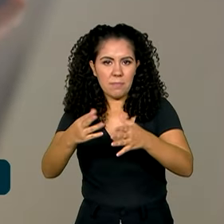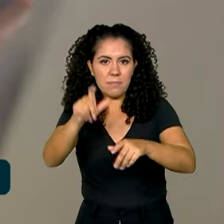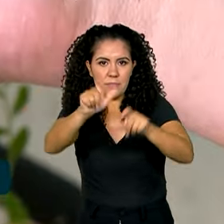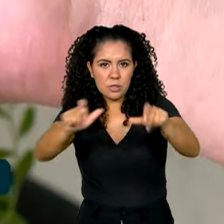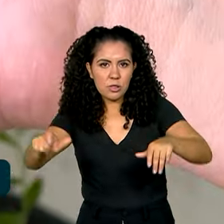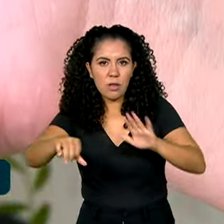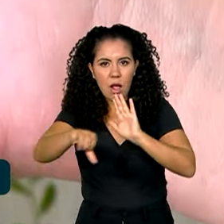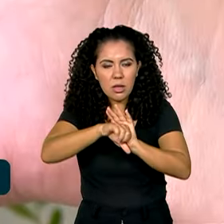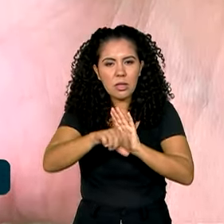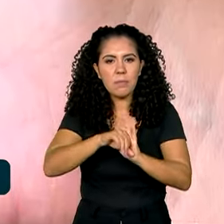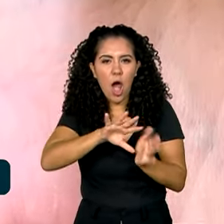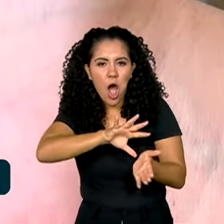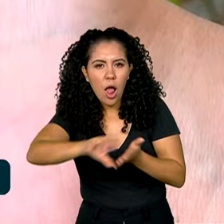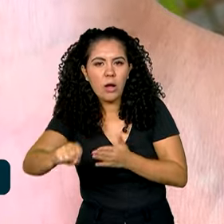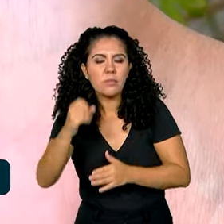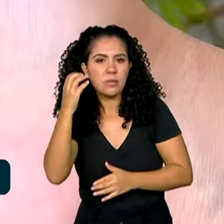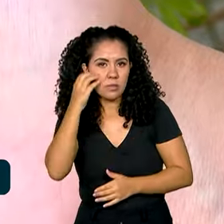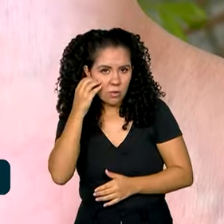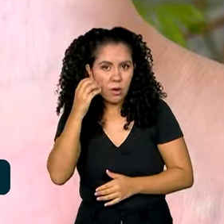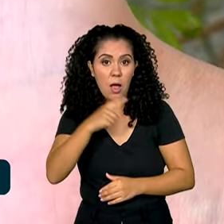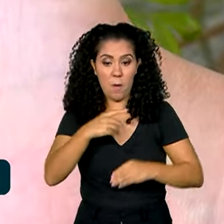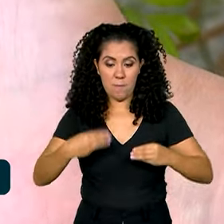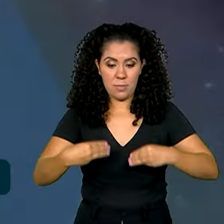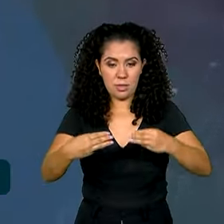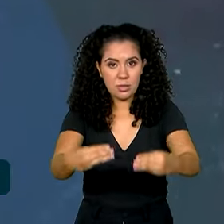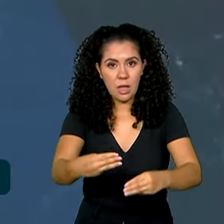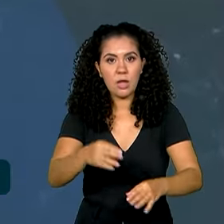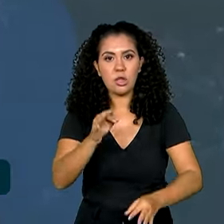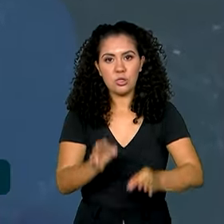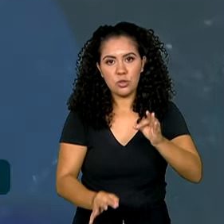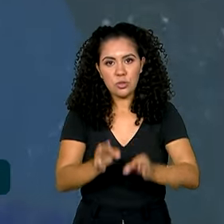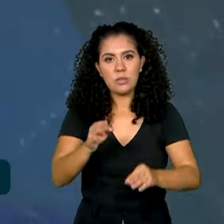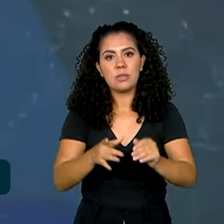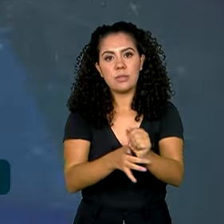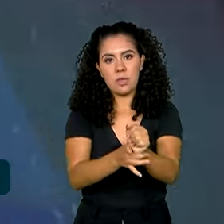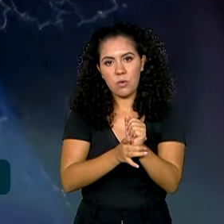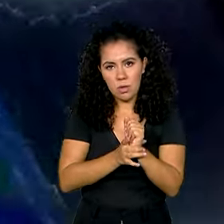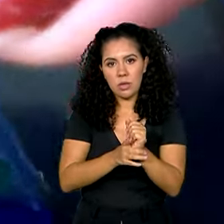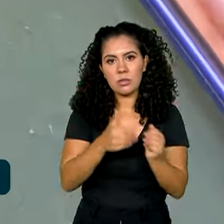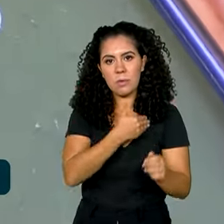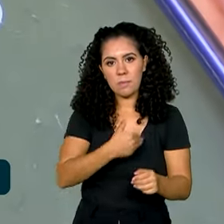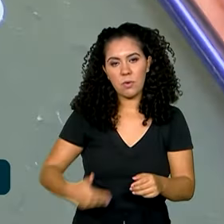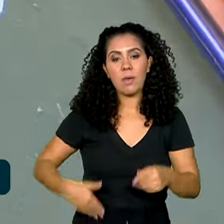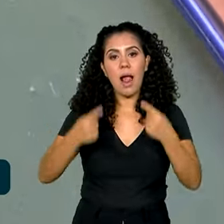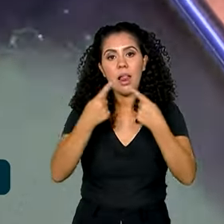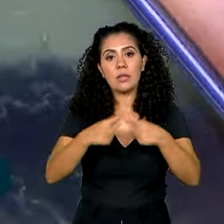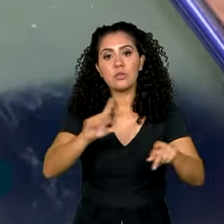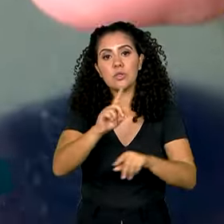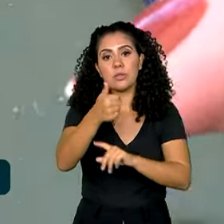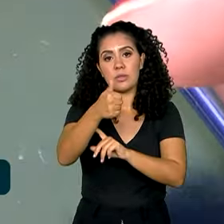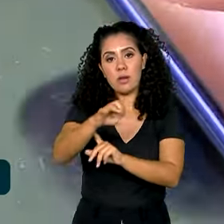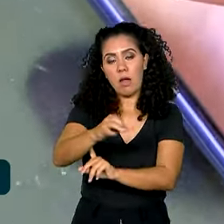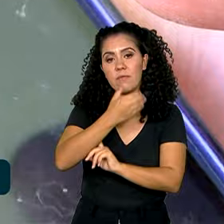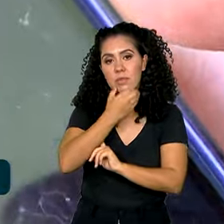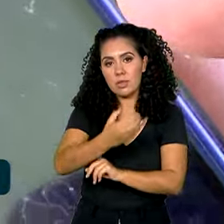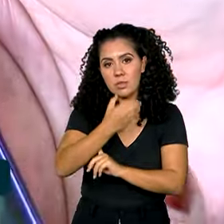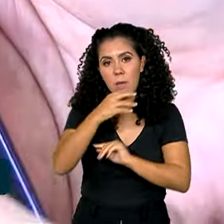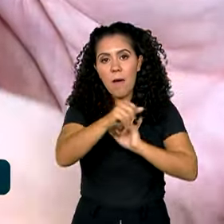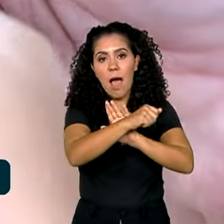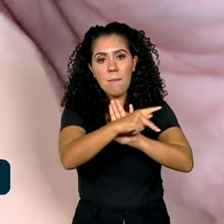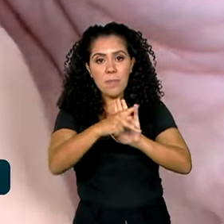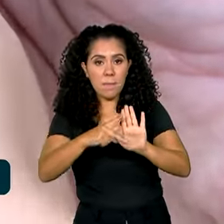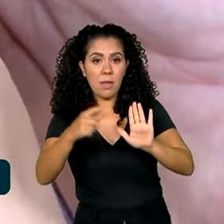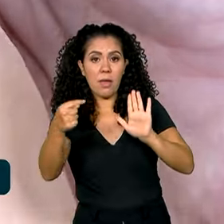bancários, o Ministério da Justiça e Segurança Pública lançou no dia 19 de dezembro o aplicativo Celular Seguro.